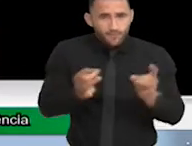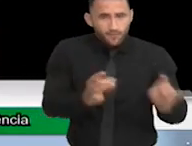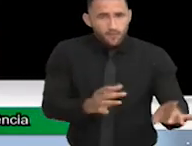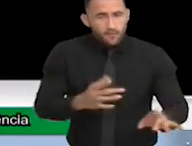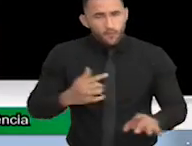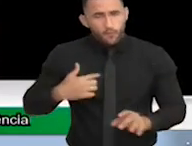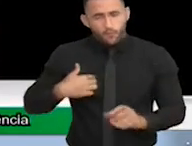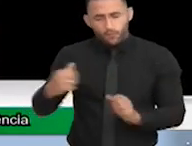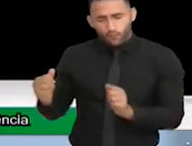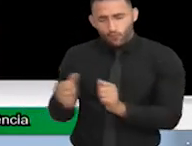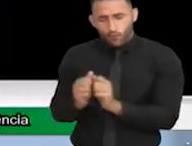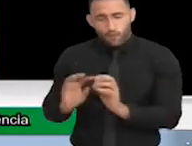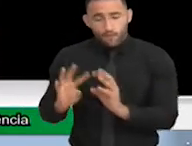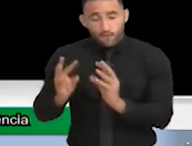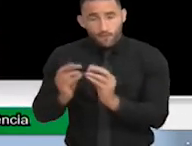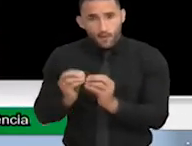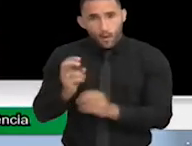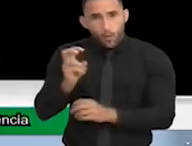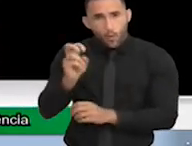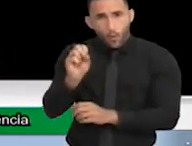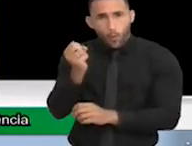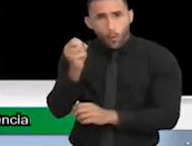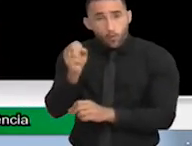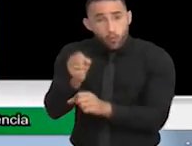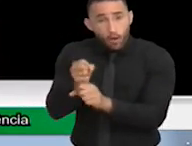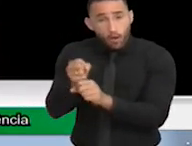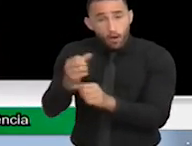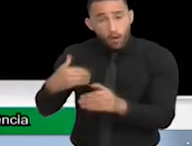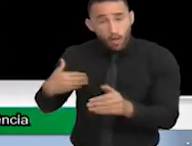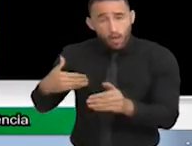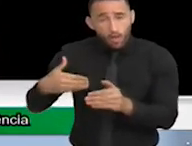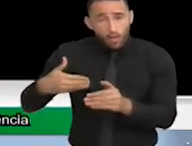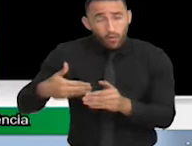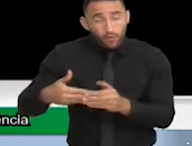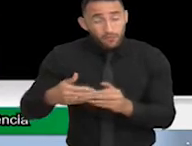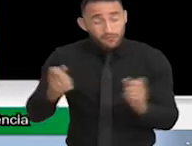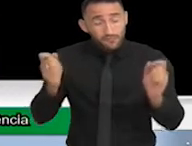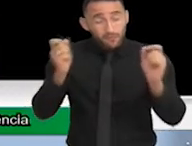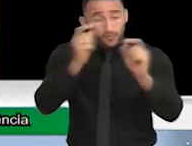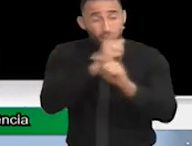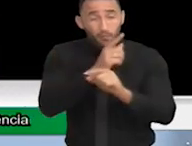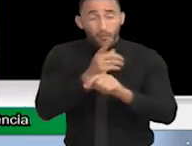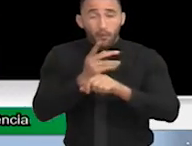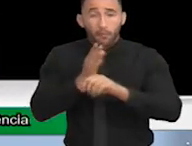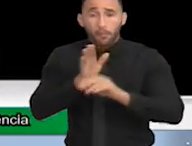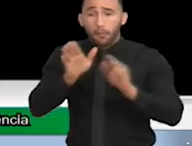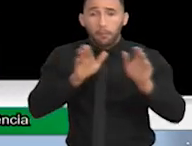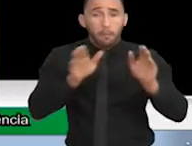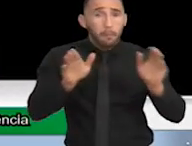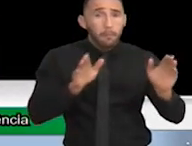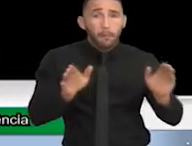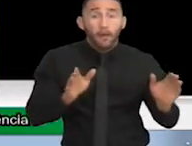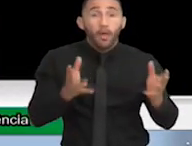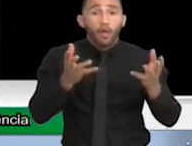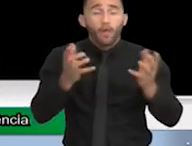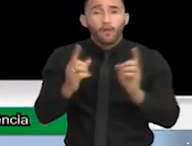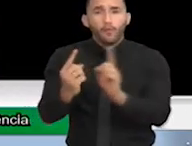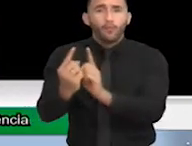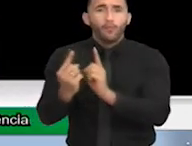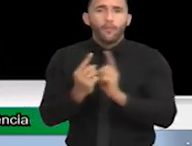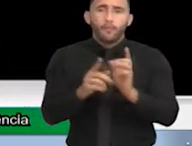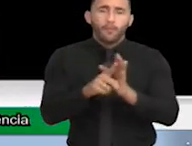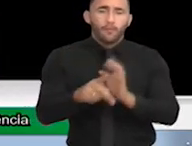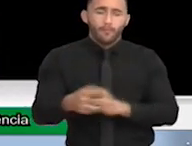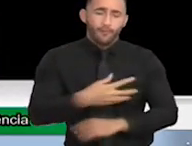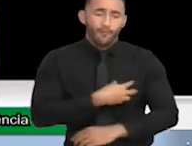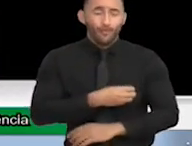anos de tempos muito difíceis procurando atendimento por Guilherme aqui na nossa cidade. Passamos por